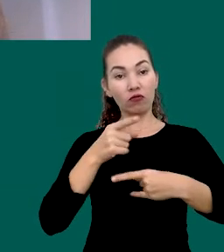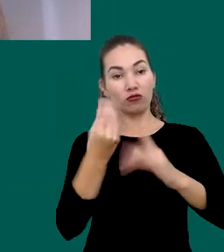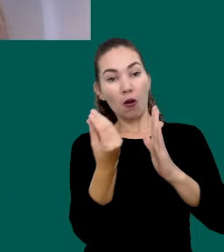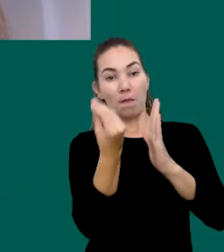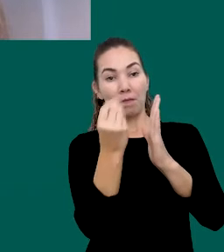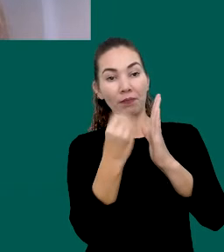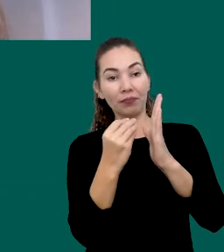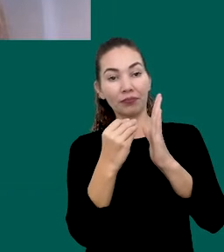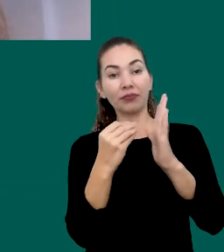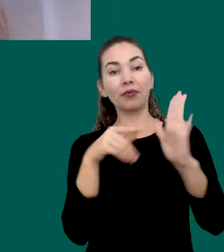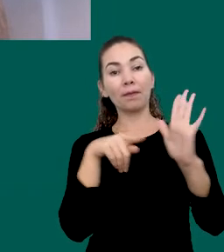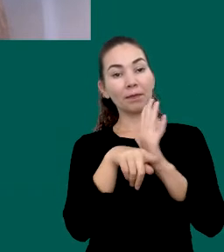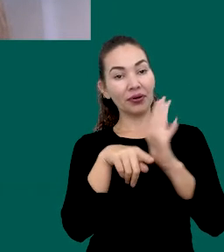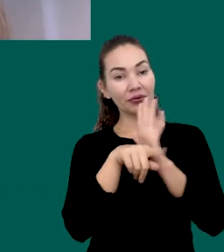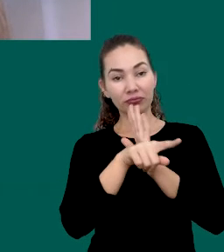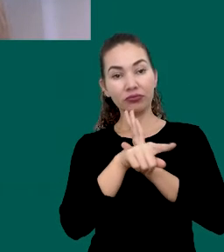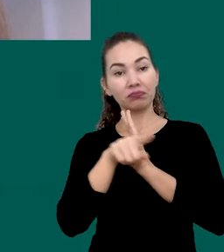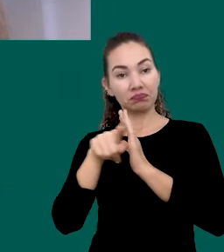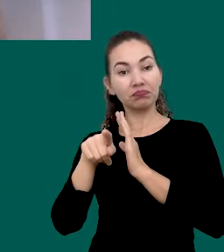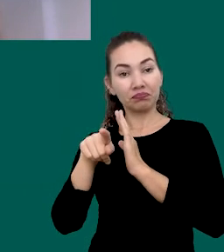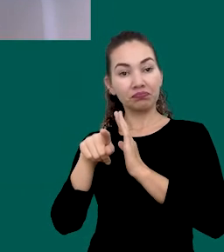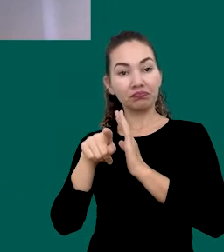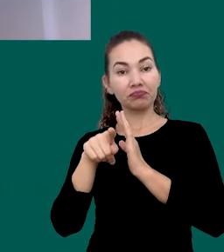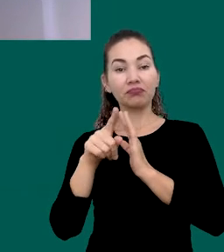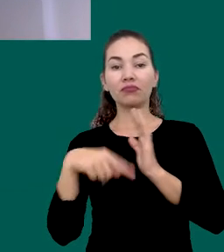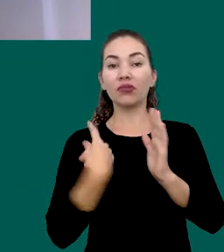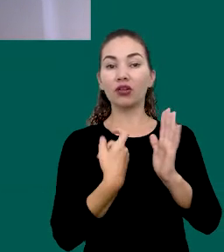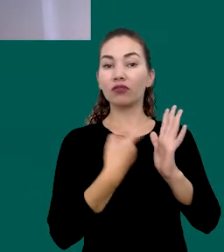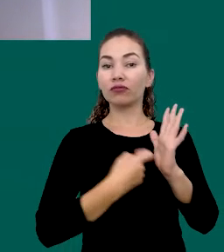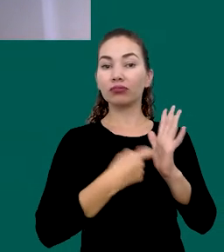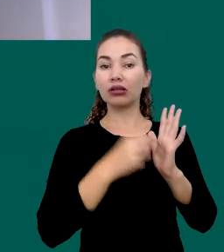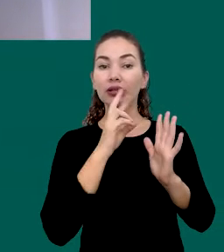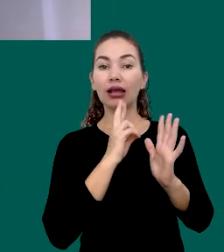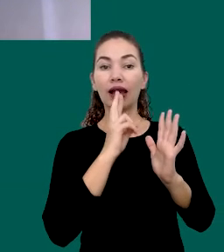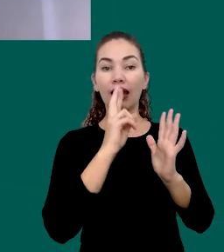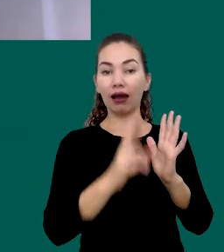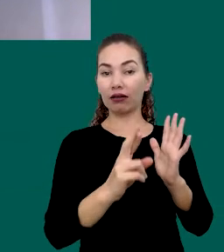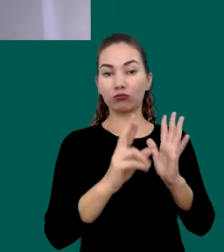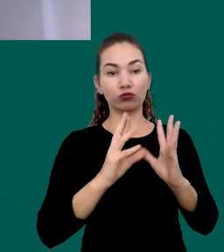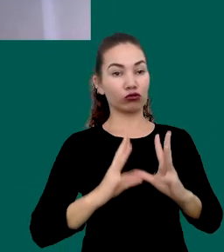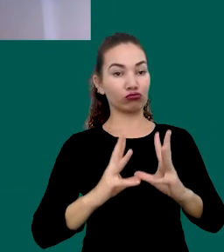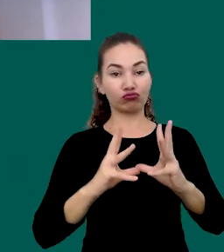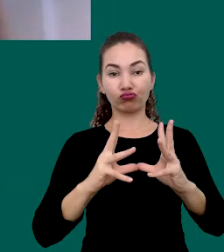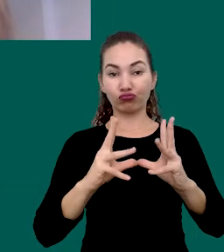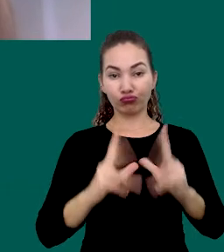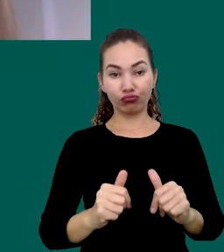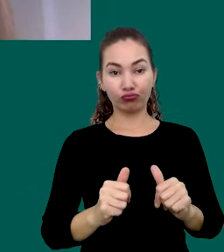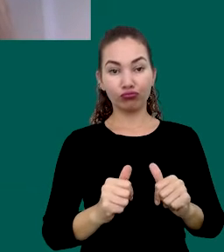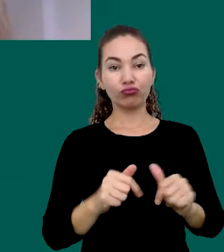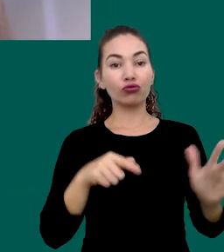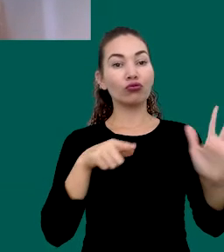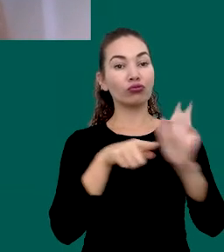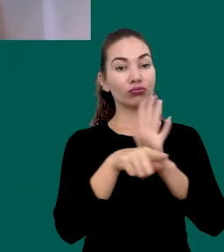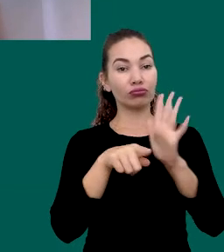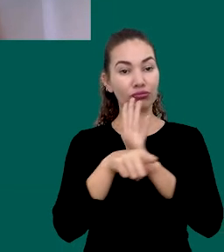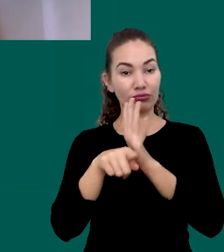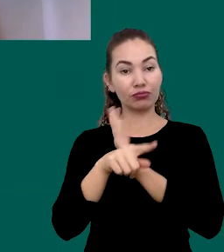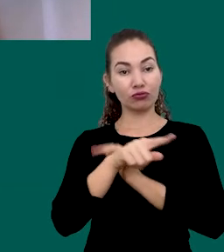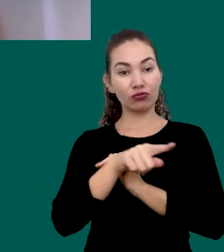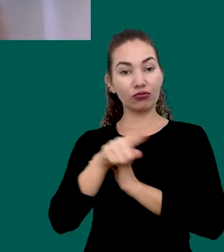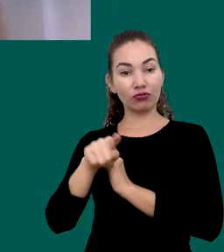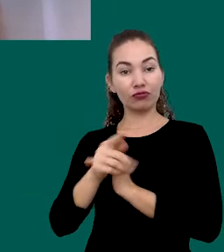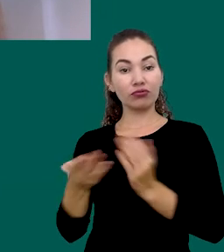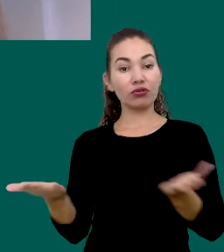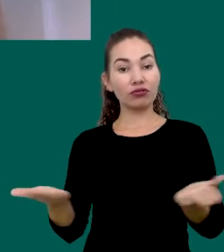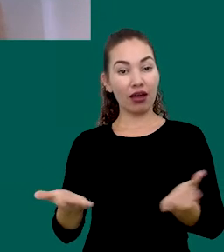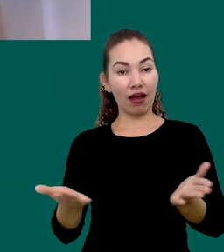seus comentários Perguntas Que nós tentaremos responder o máximo possível Desses seus questionamentos Agora